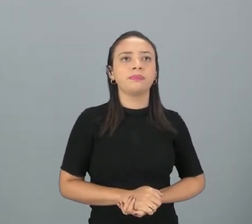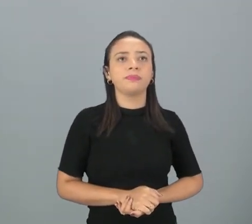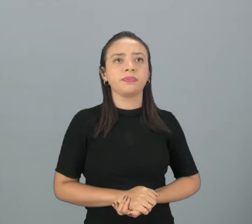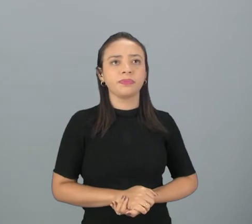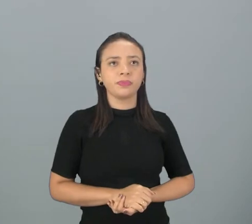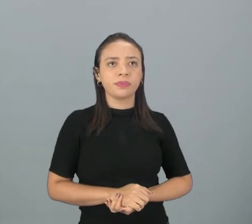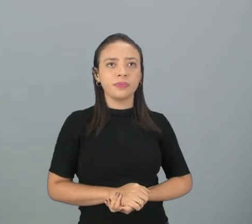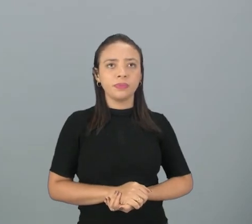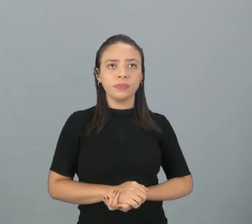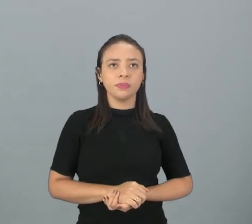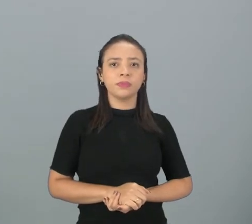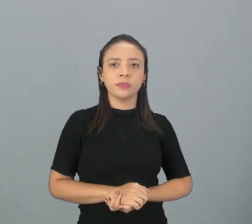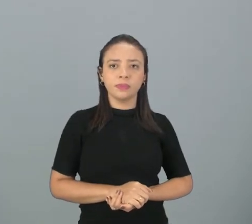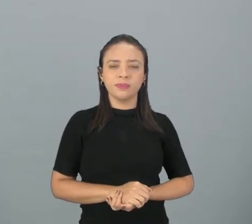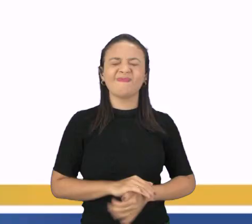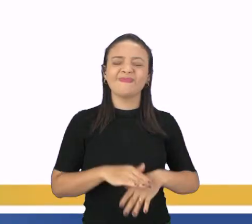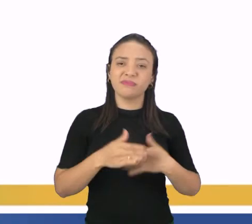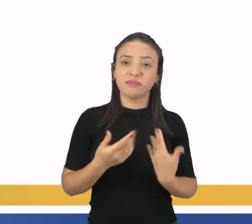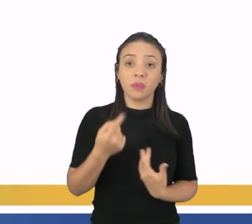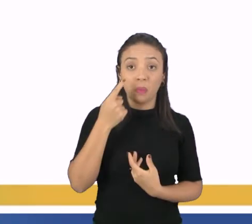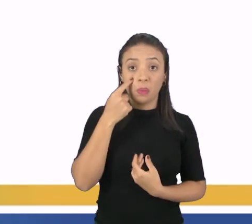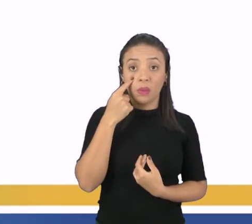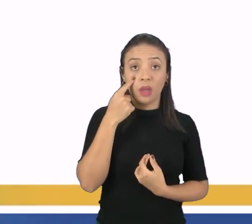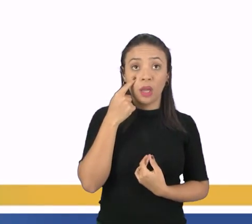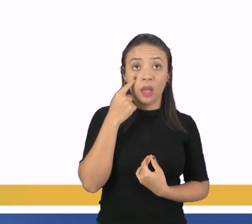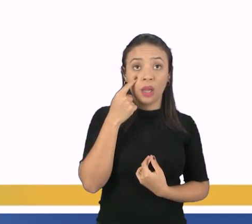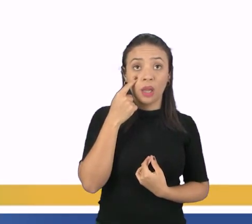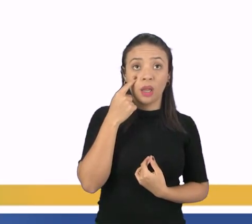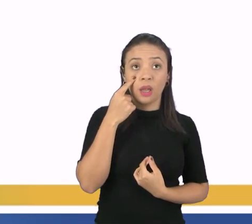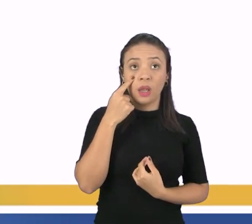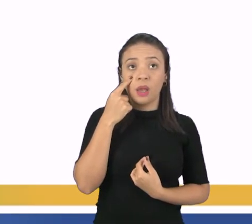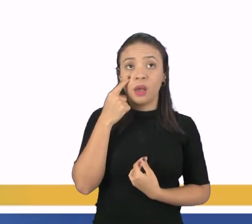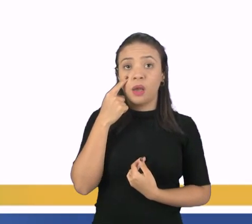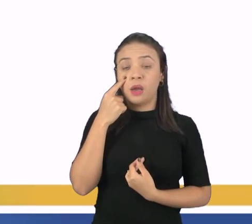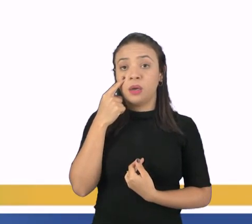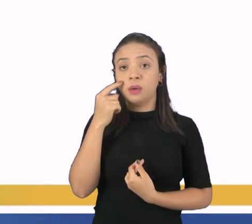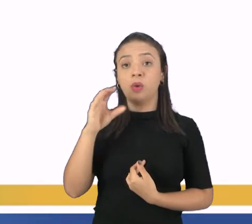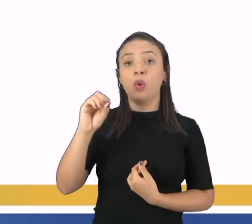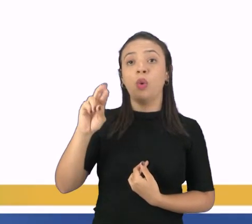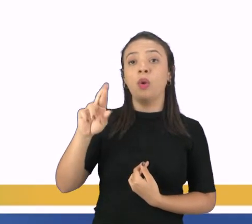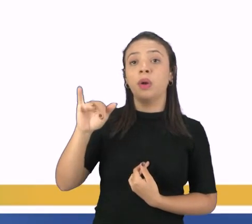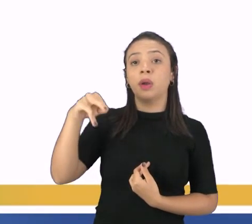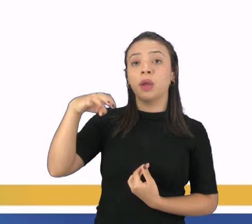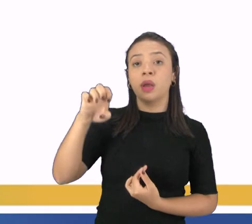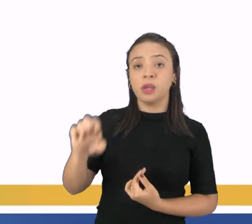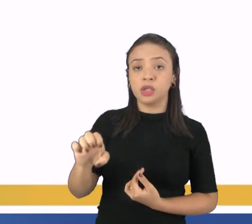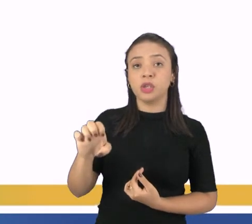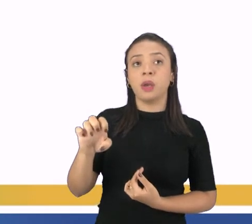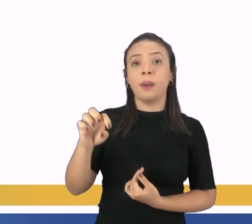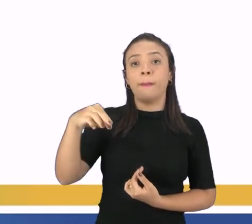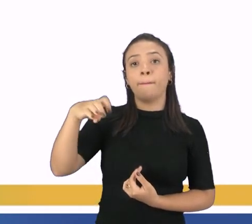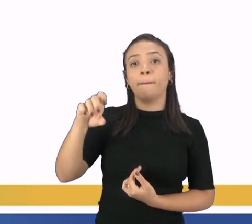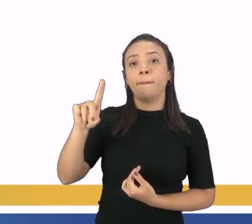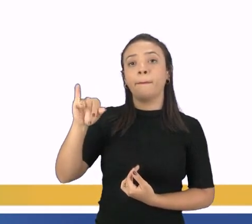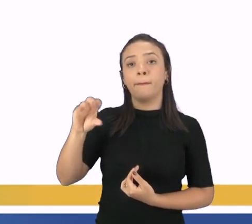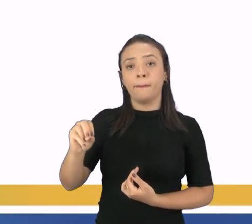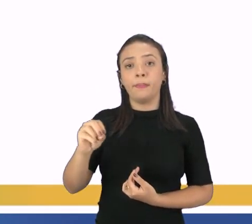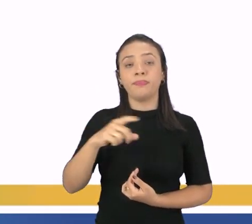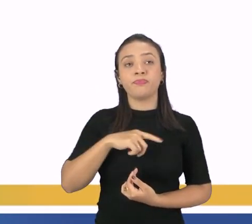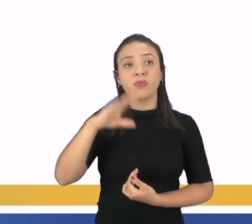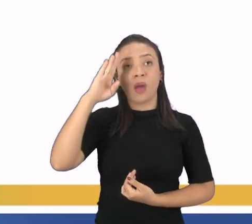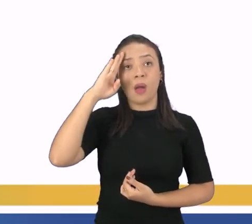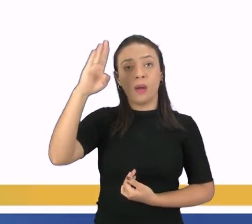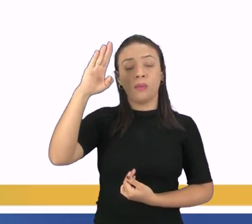o caso da distribuição desse recurso natural você vai perceber que no Oriente Médio vai se concentrar os principais